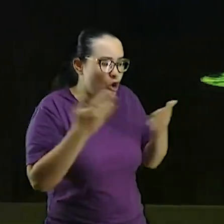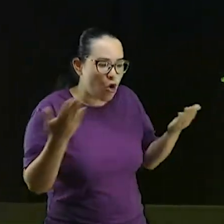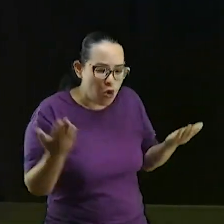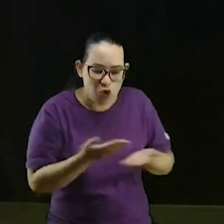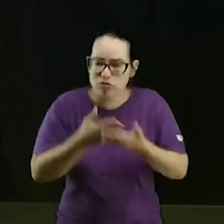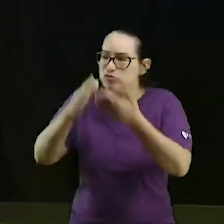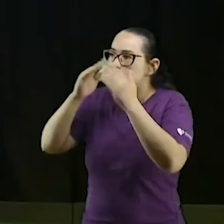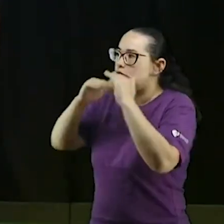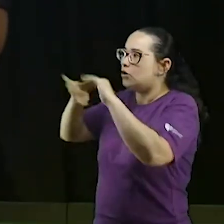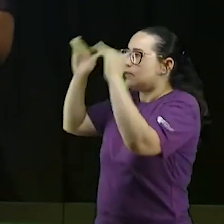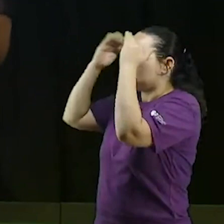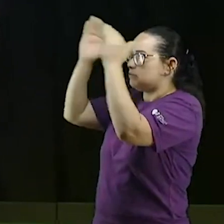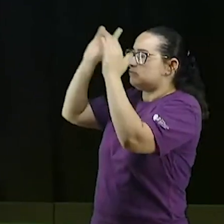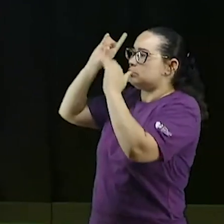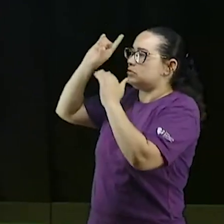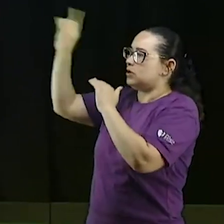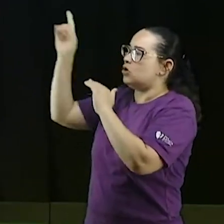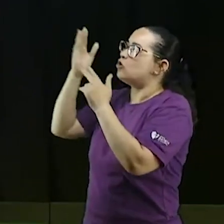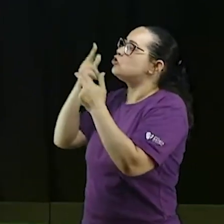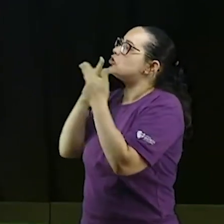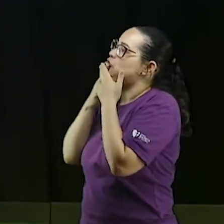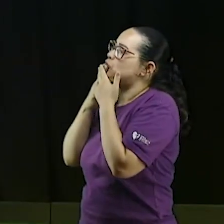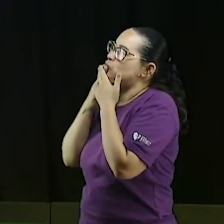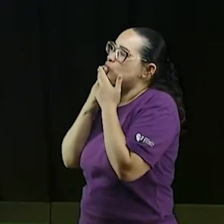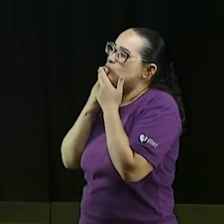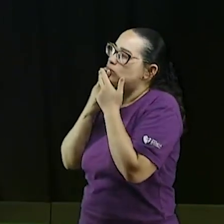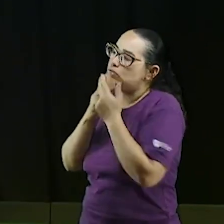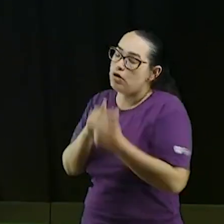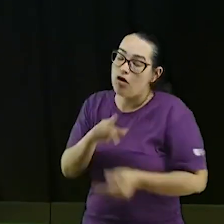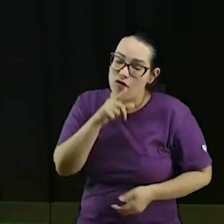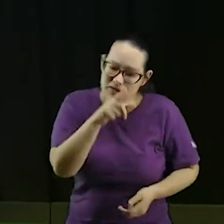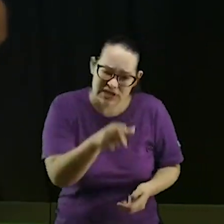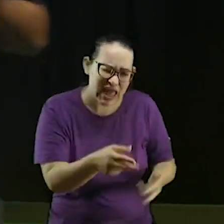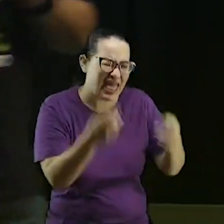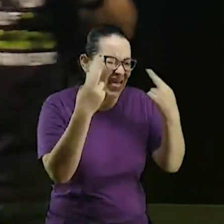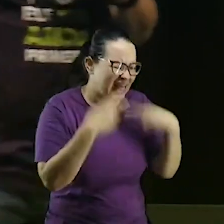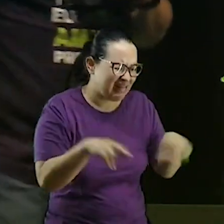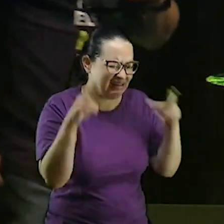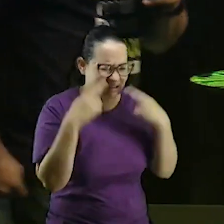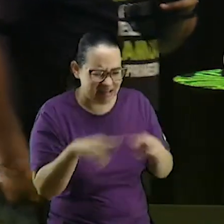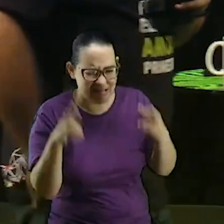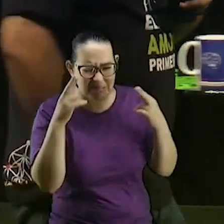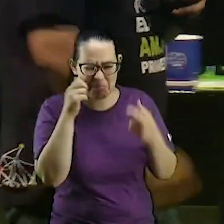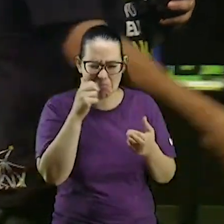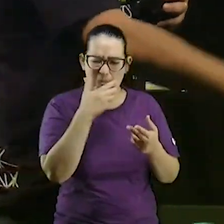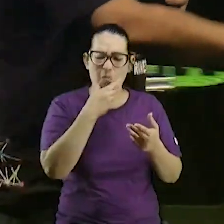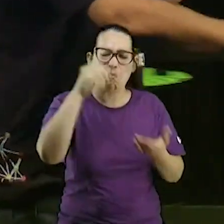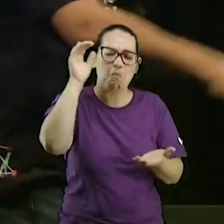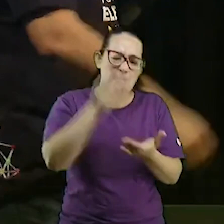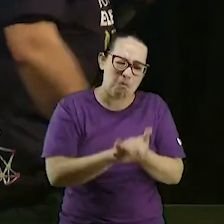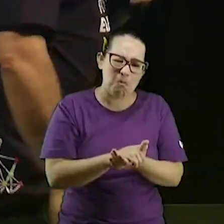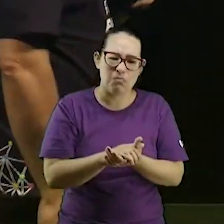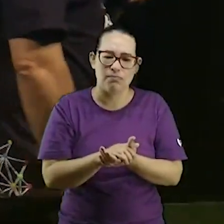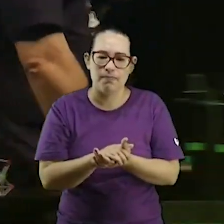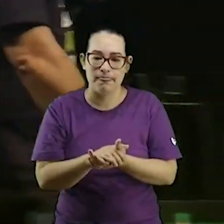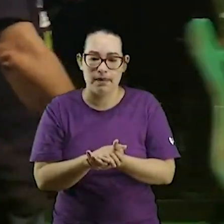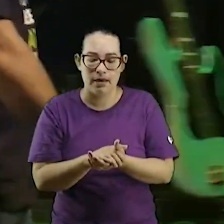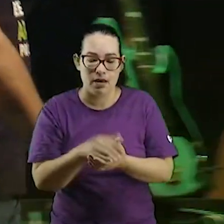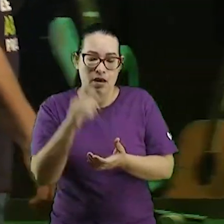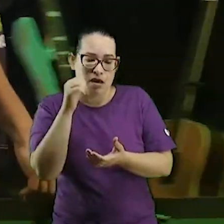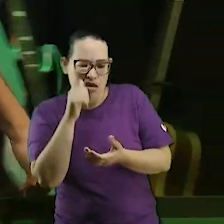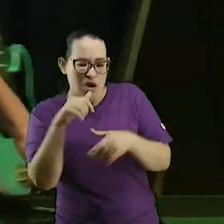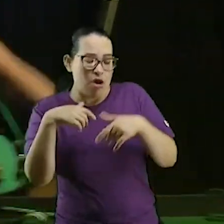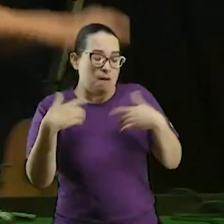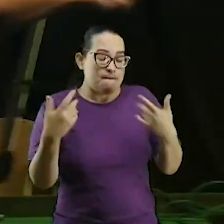você já orou pelo seu marido que você reclama tanto de verdade assim não hoje eu vou orar pela minha esposa hoje